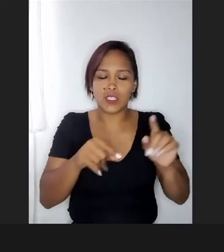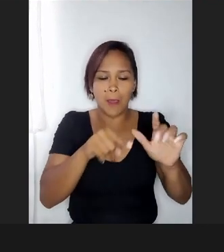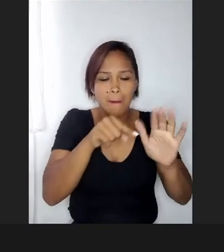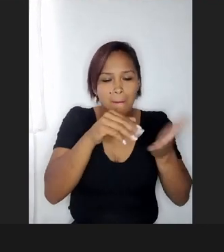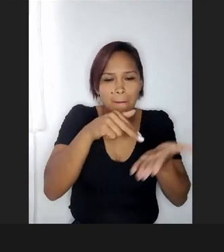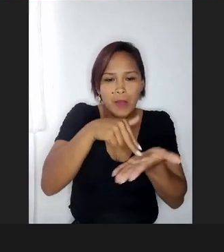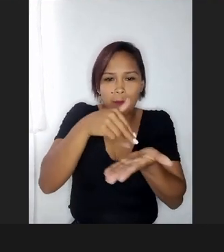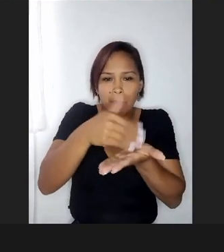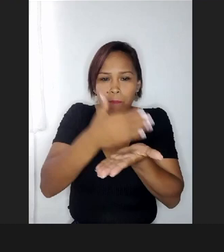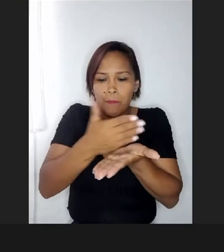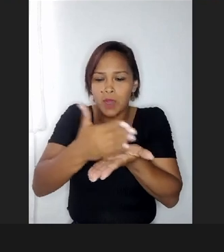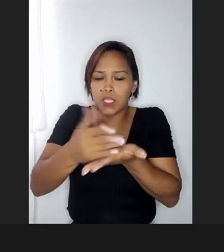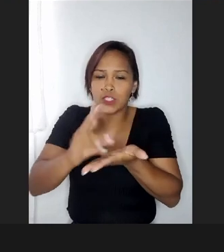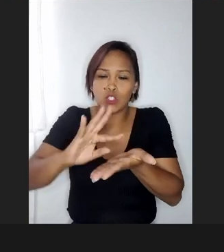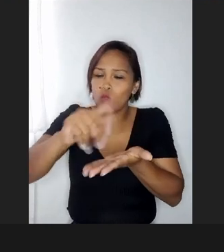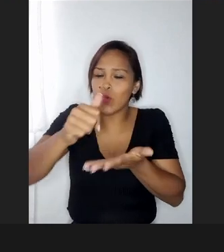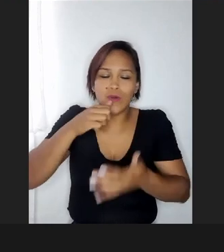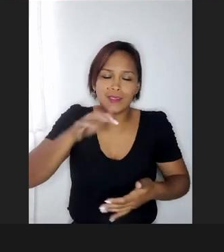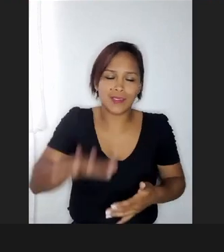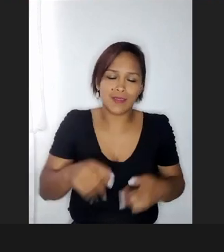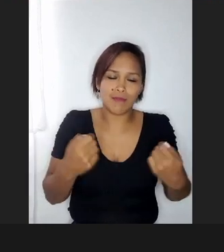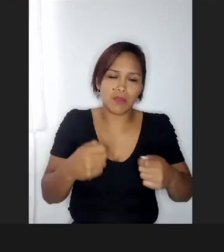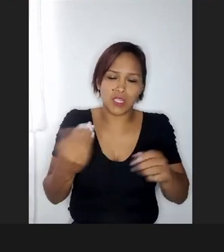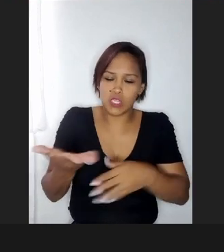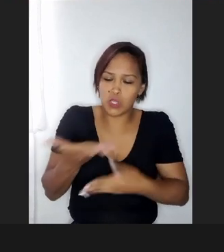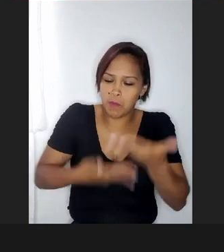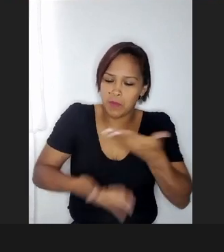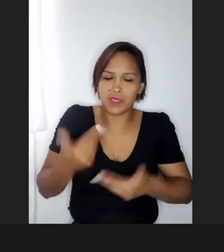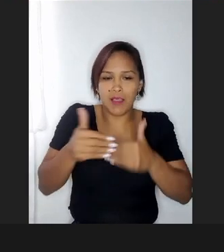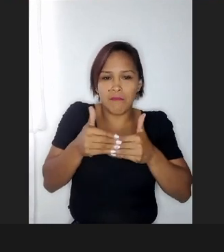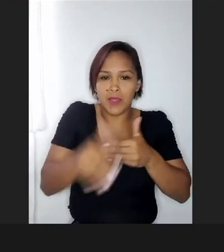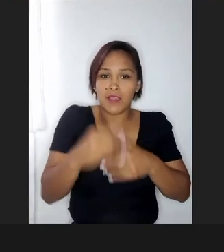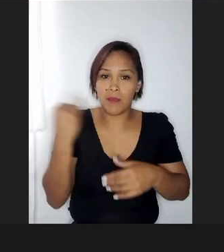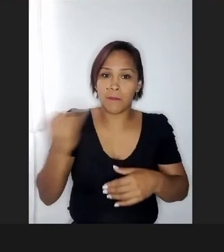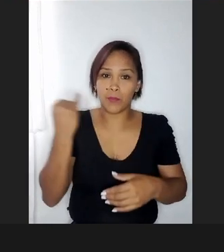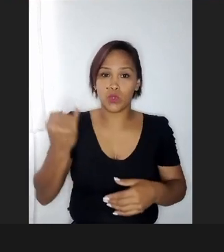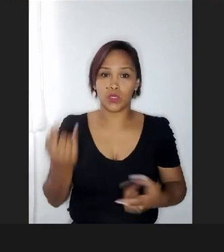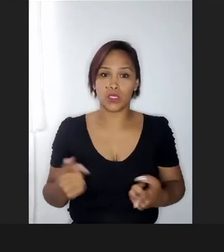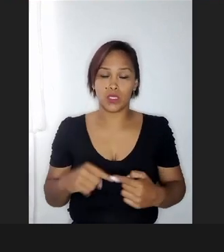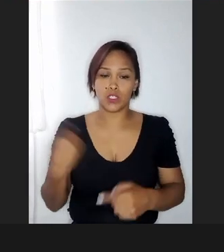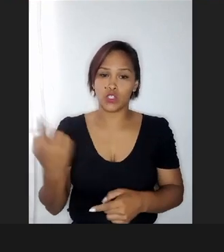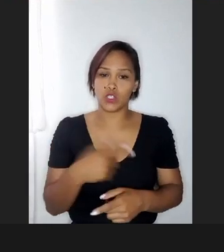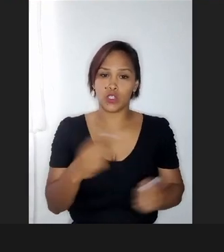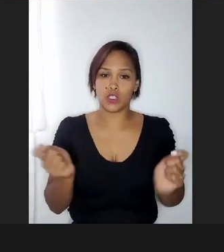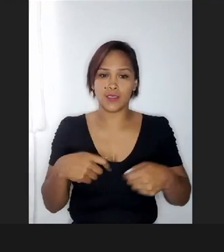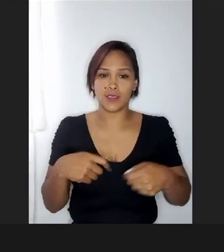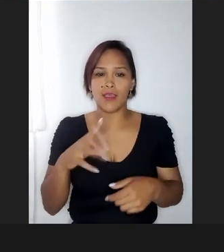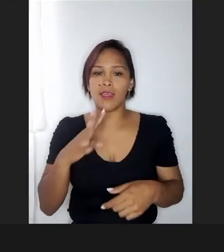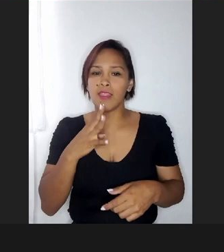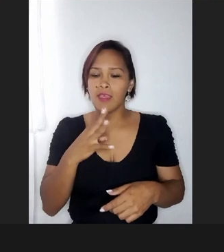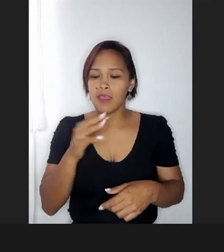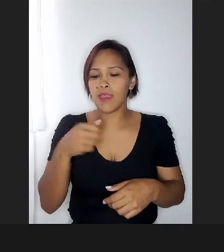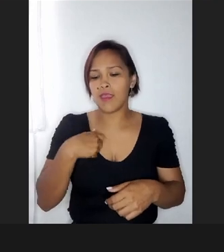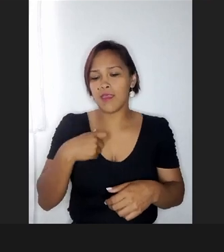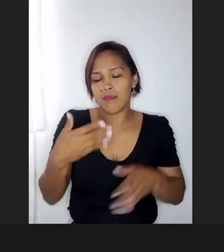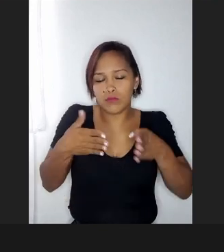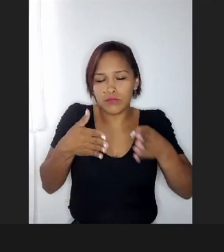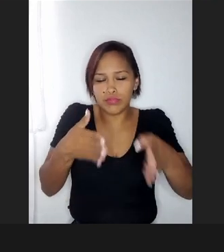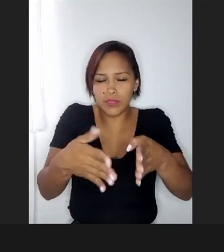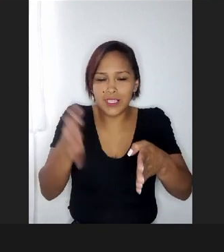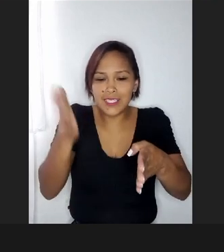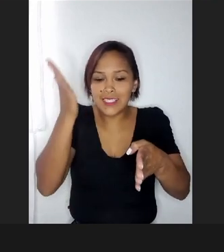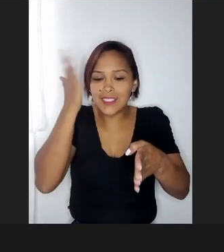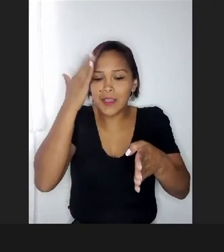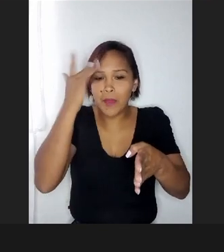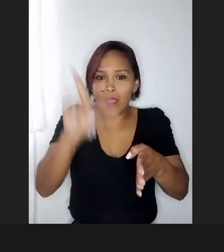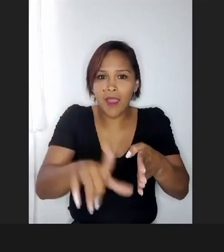são pra todas as crianças, né, e é muito importante a gente ter esse caminho, né, como você falou, tem hora que